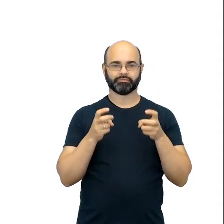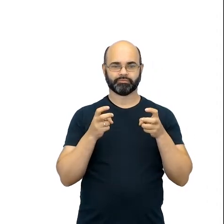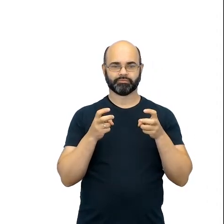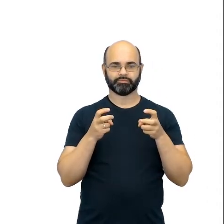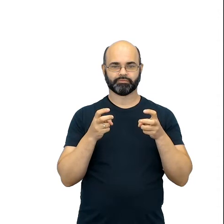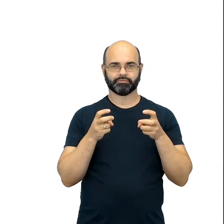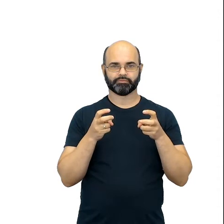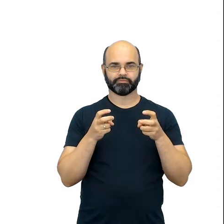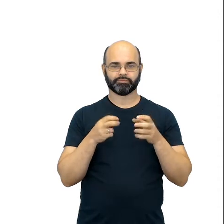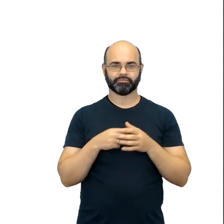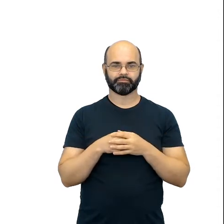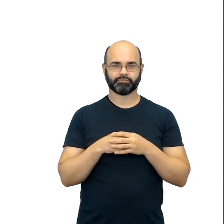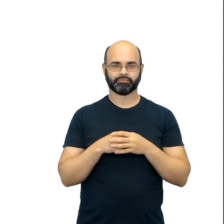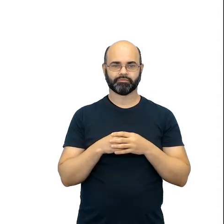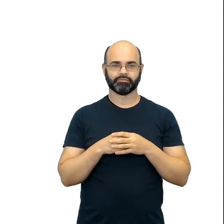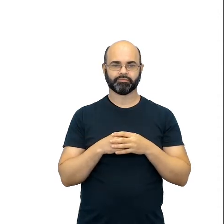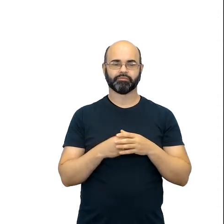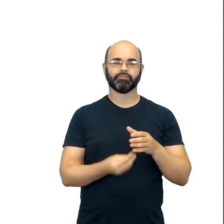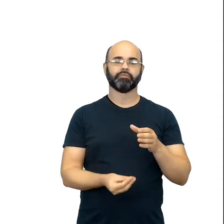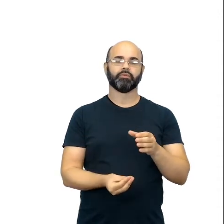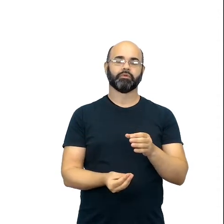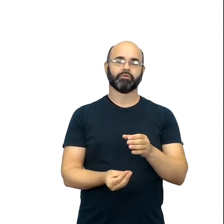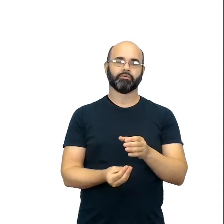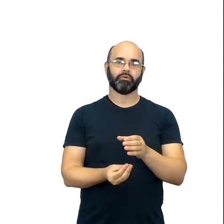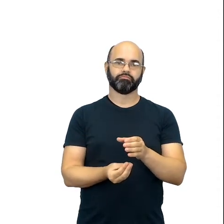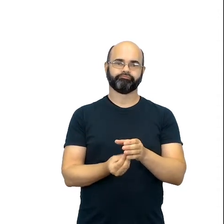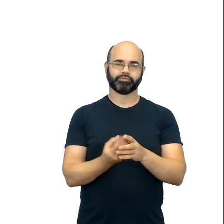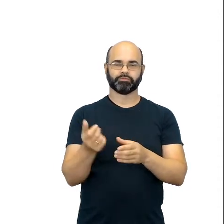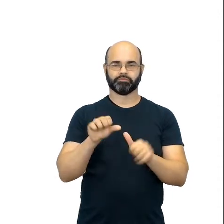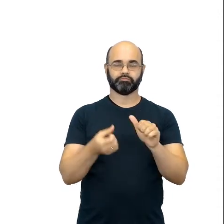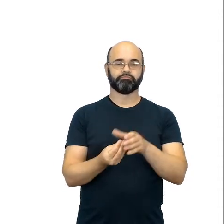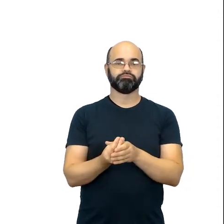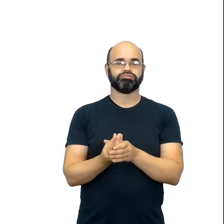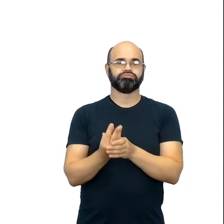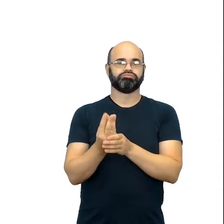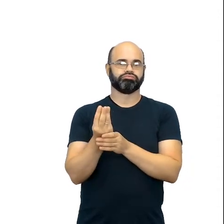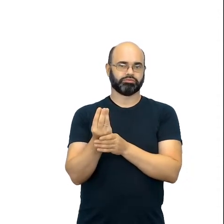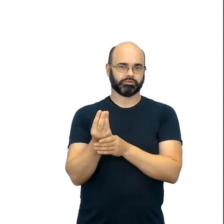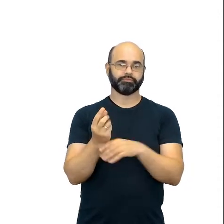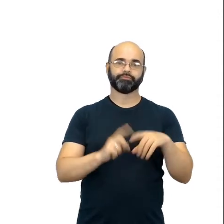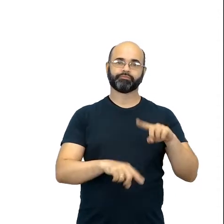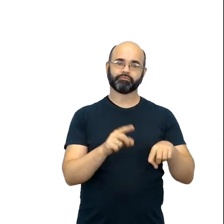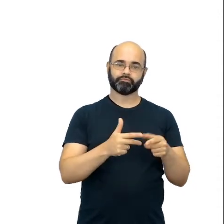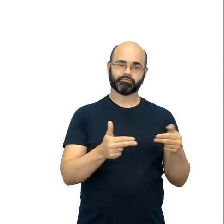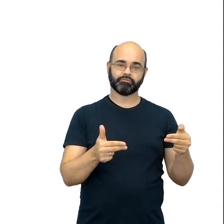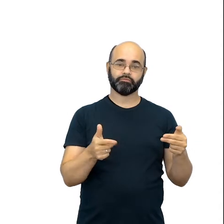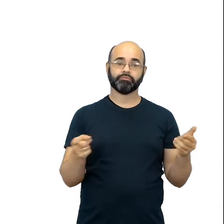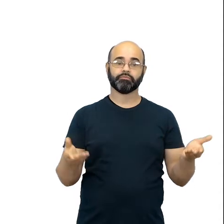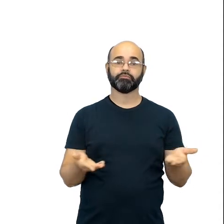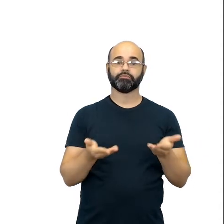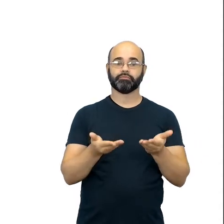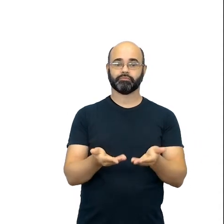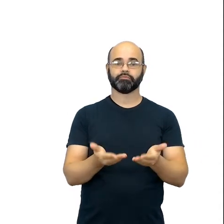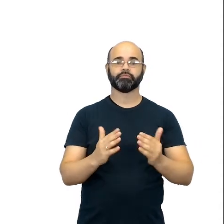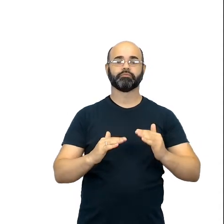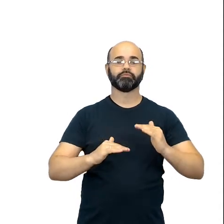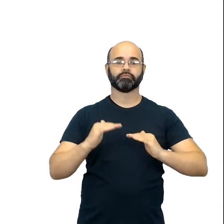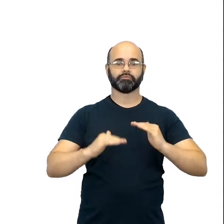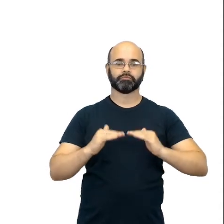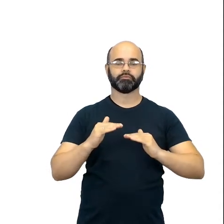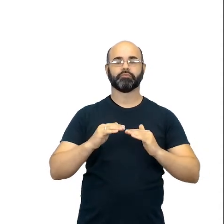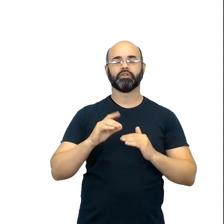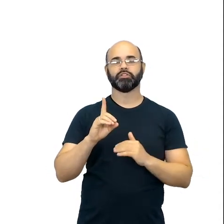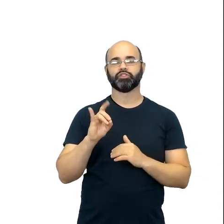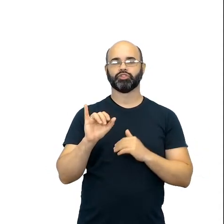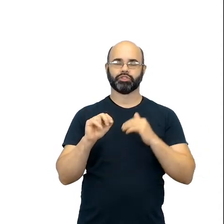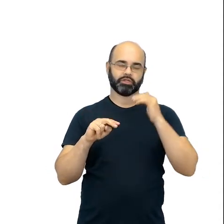reagente e produto que coexistem em equilíbrio dinâmico